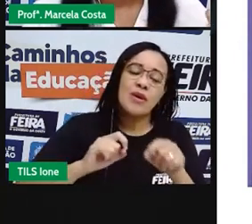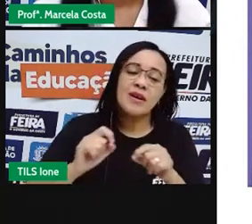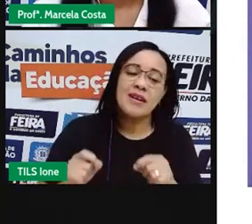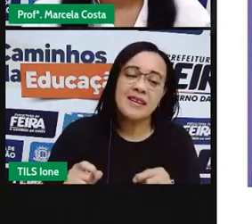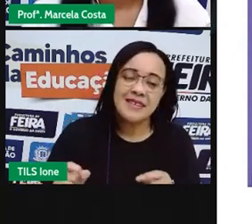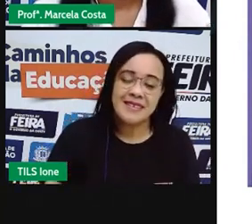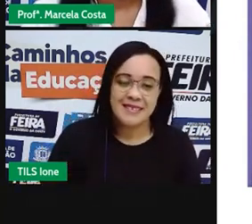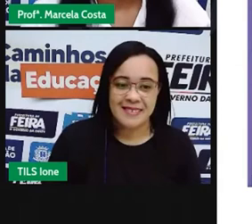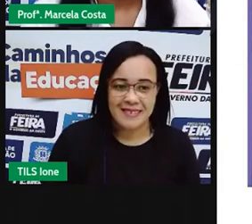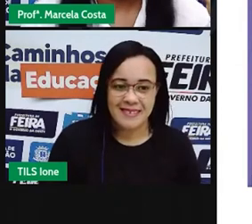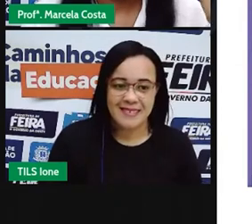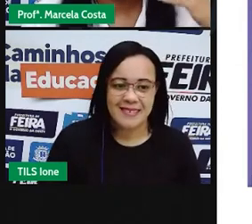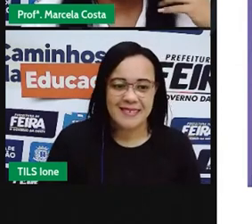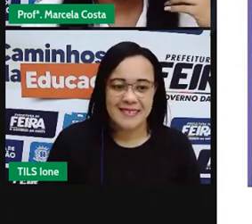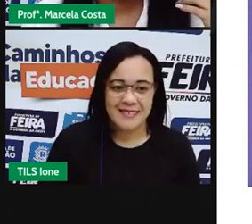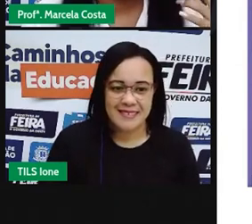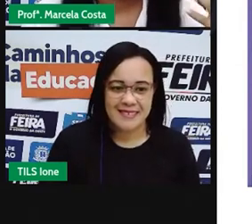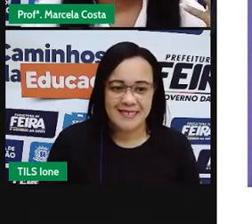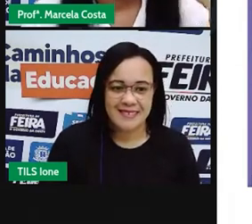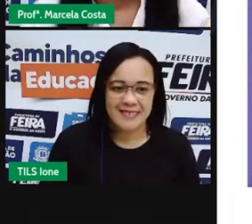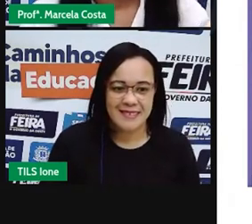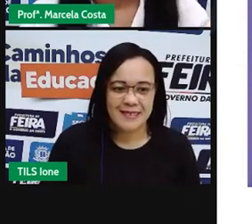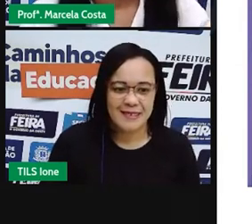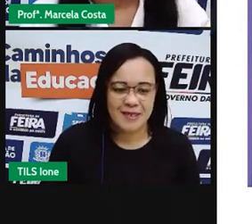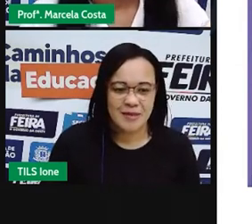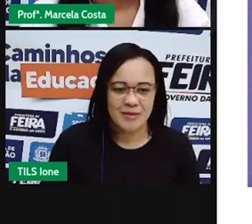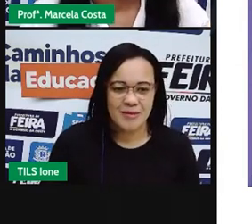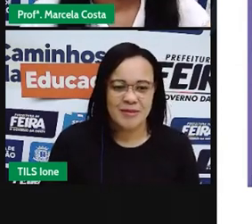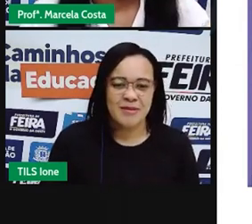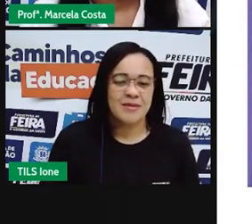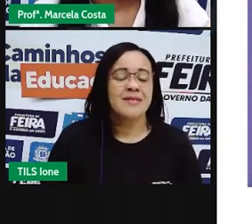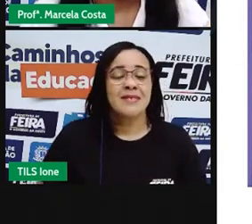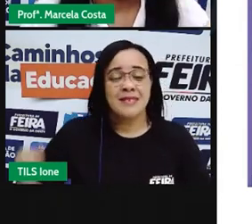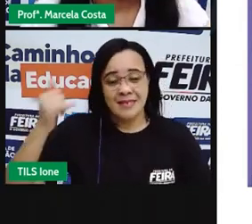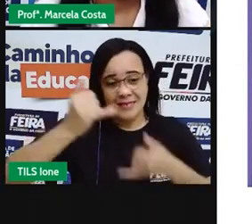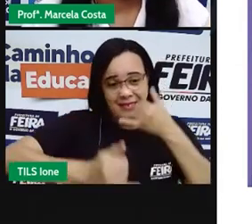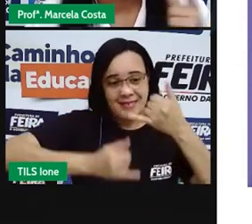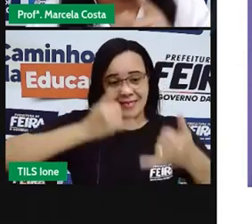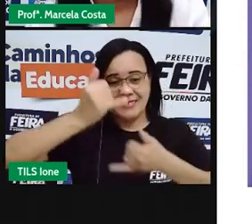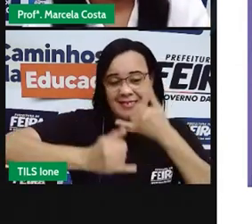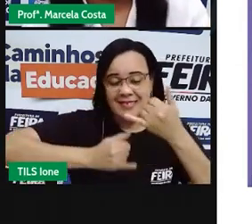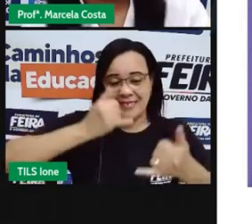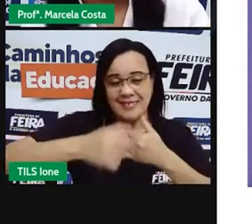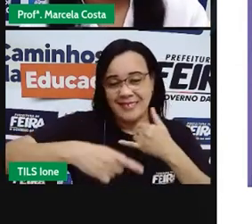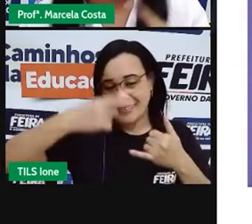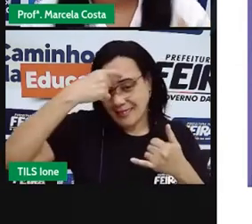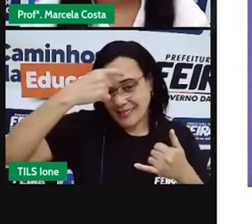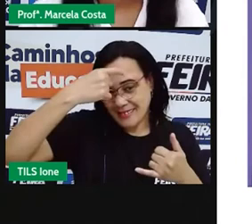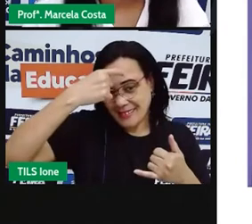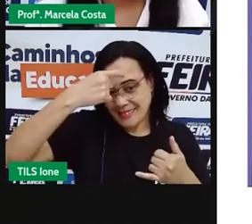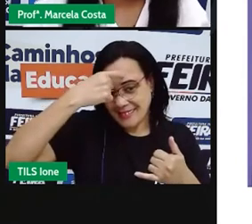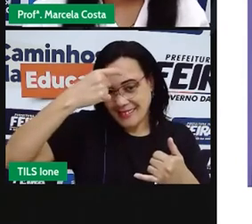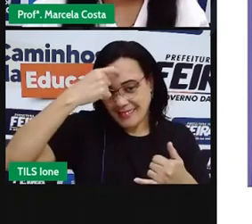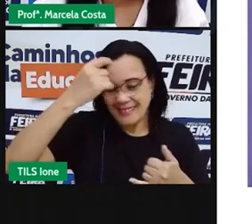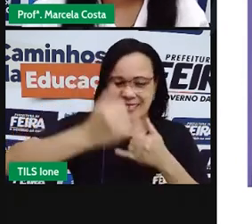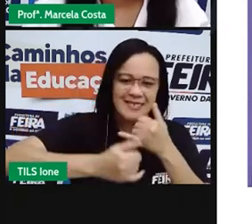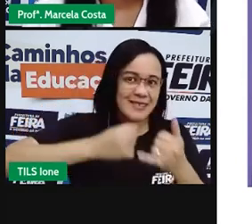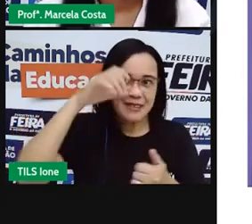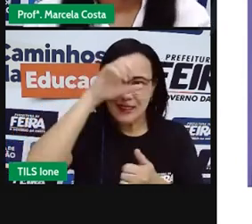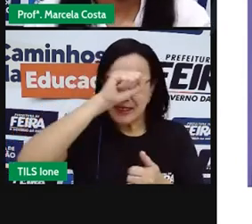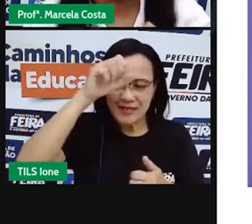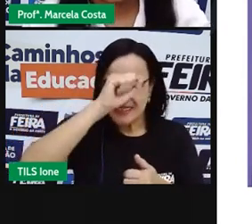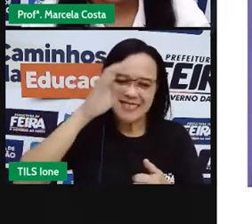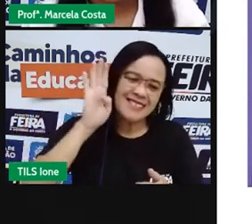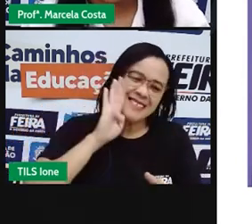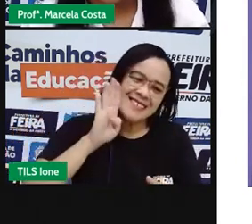a ver também um jogo da memória. Você vai aprender e se divertir ao mesmo tempo.